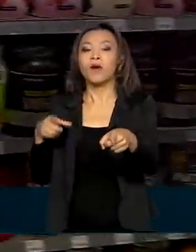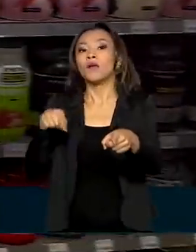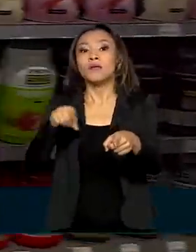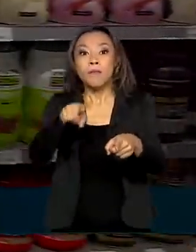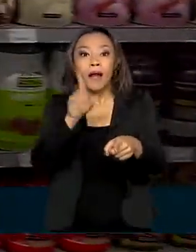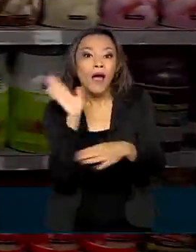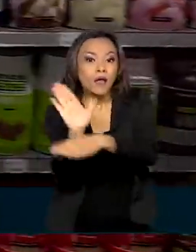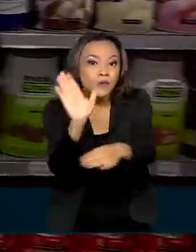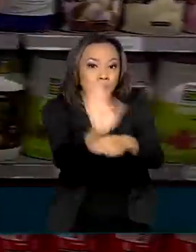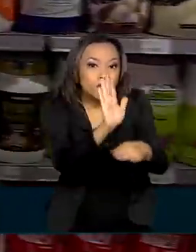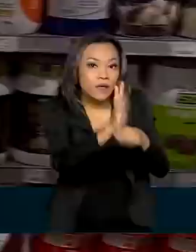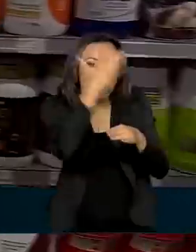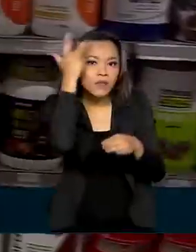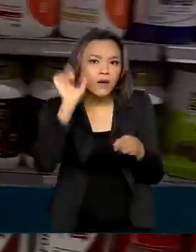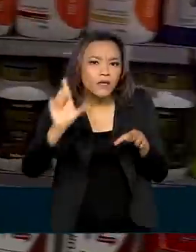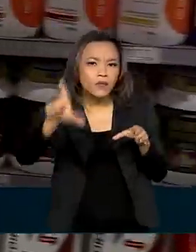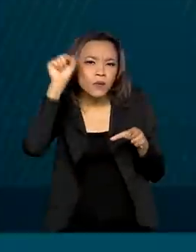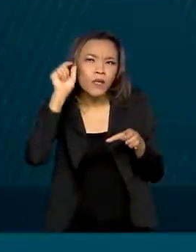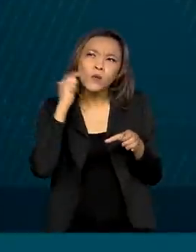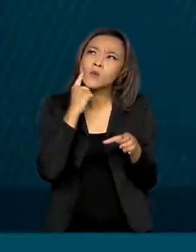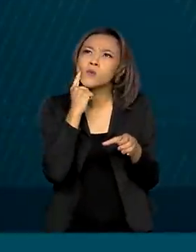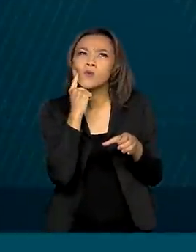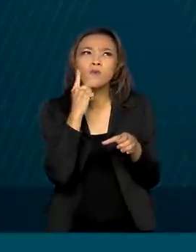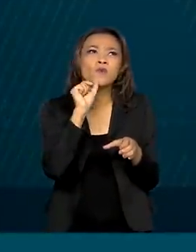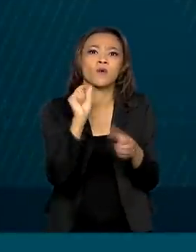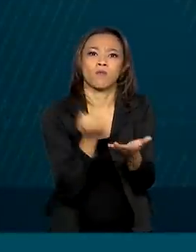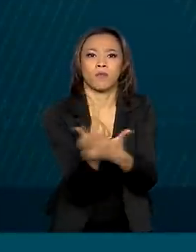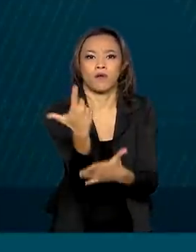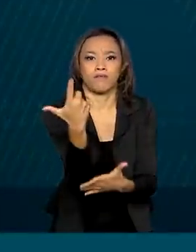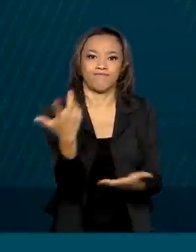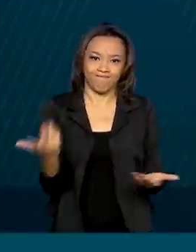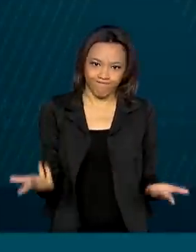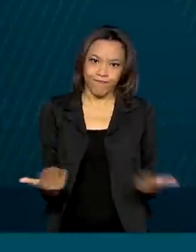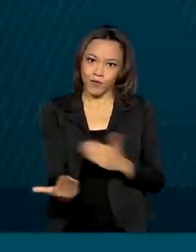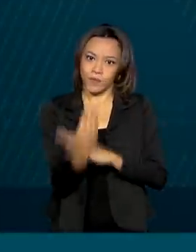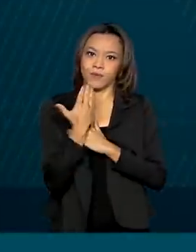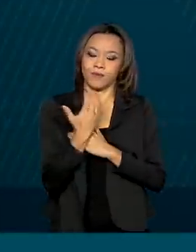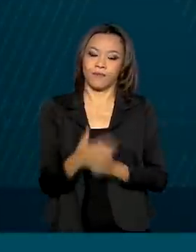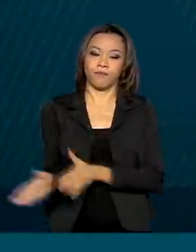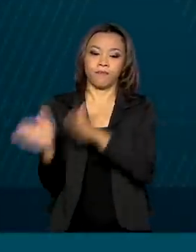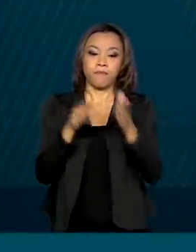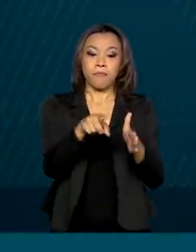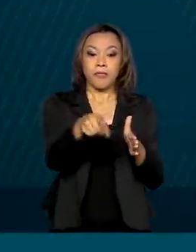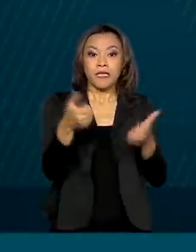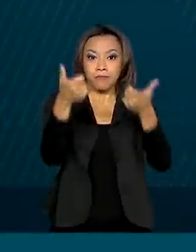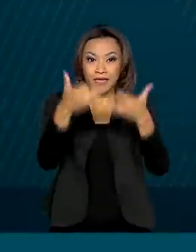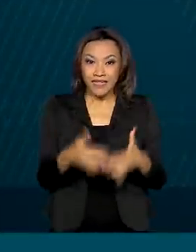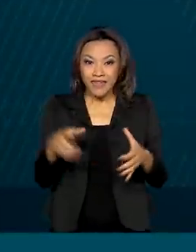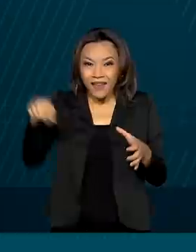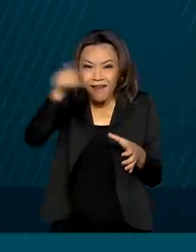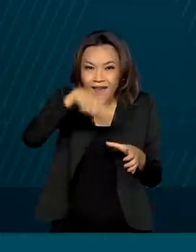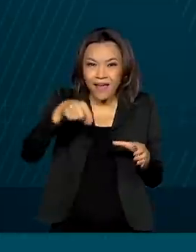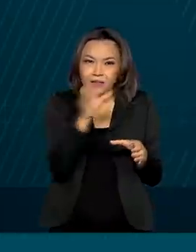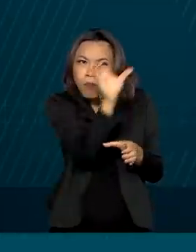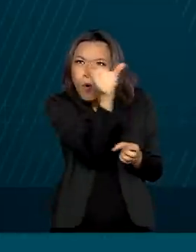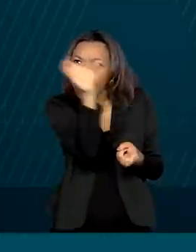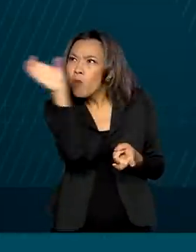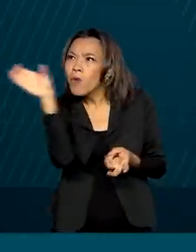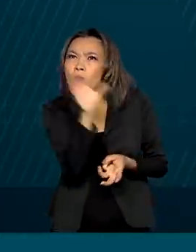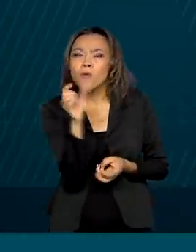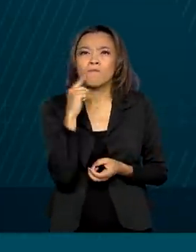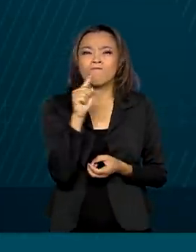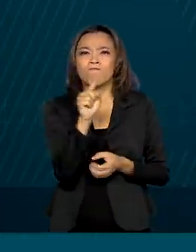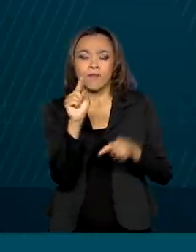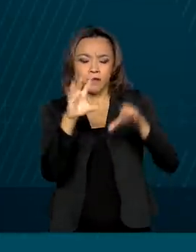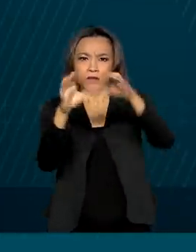consumidor na hora de escolher o que comprar. É fundamental que esses suplementos tragam no seu rótulo